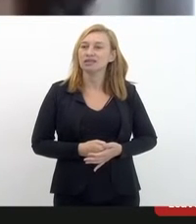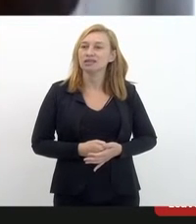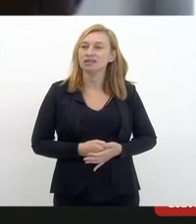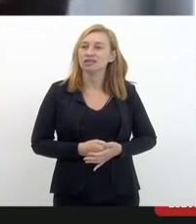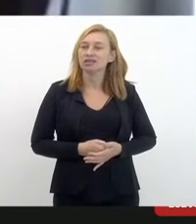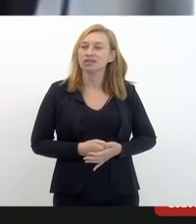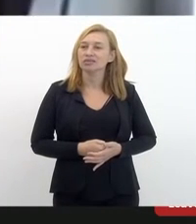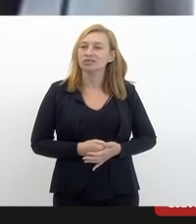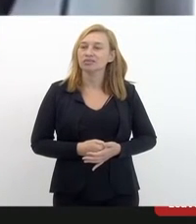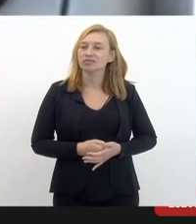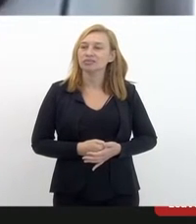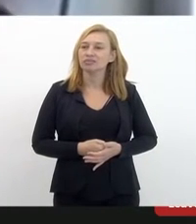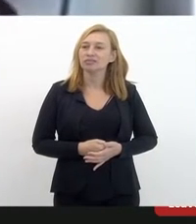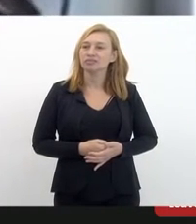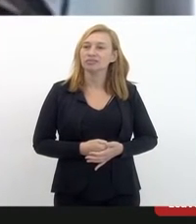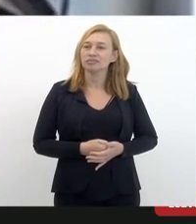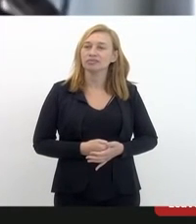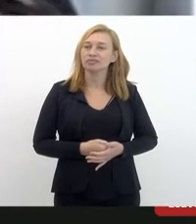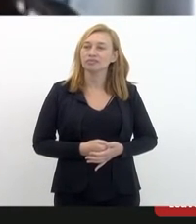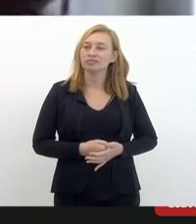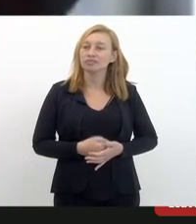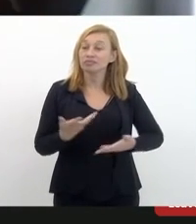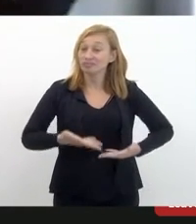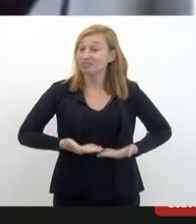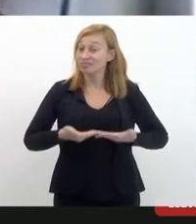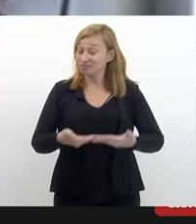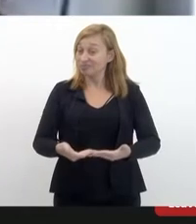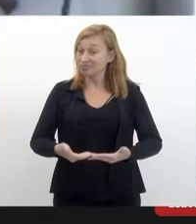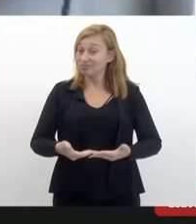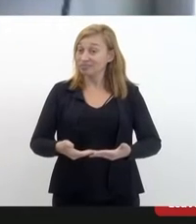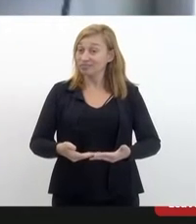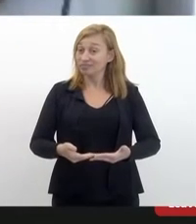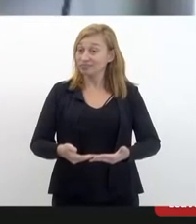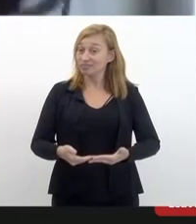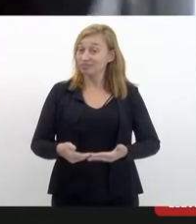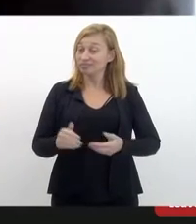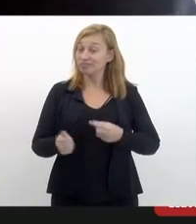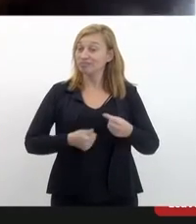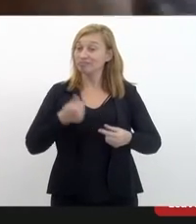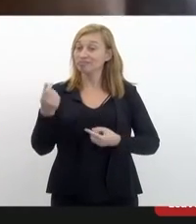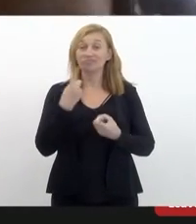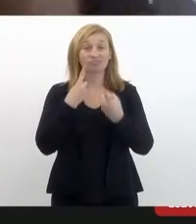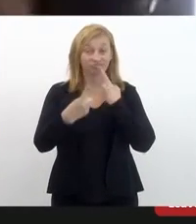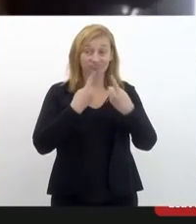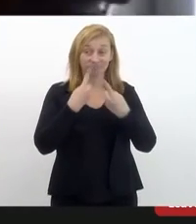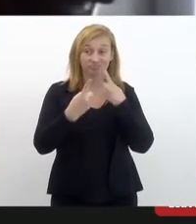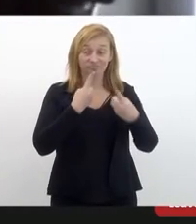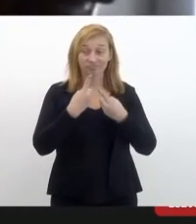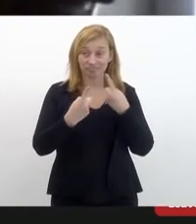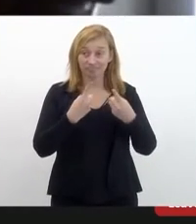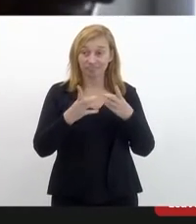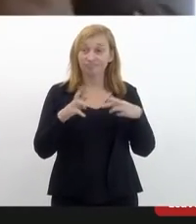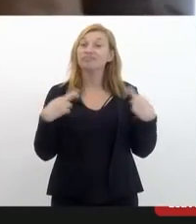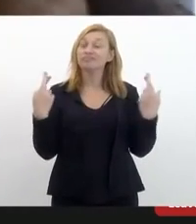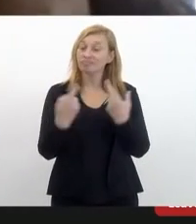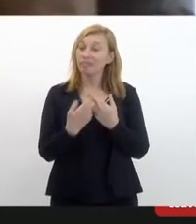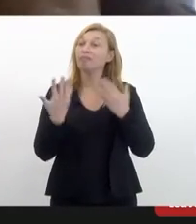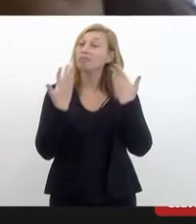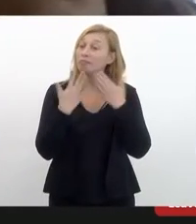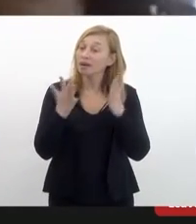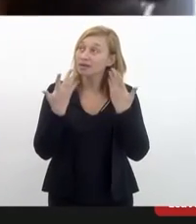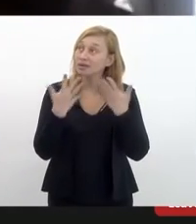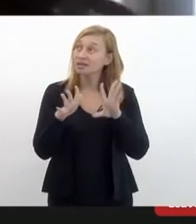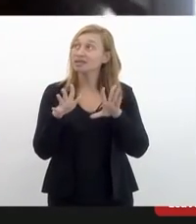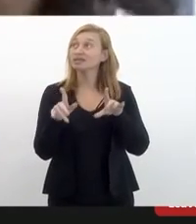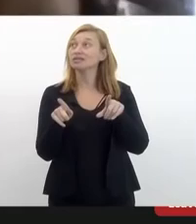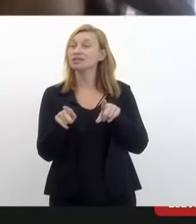oferecem maior debate, sempre assim, dessas audiências. e parabenizar